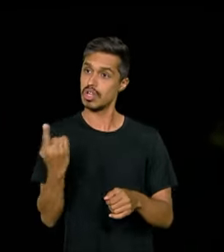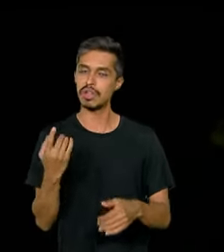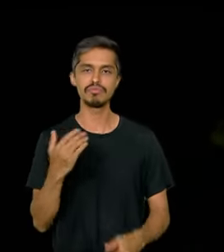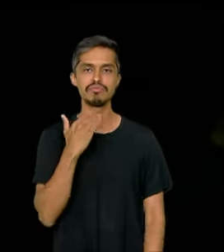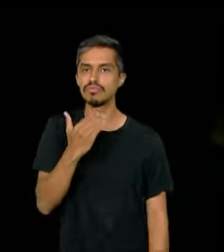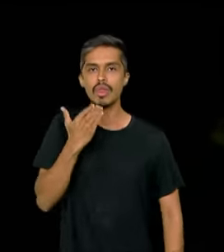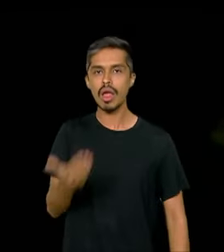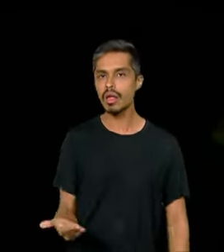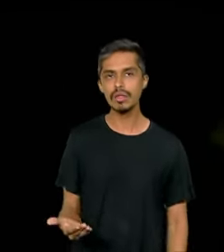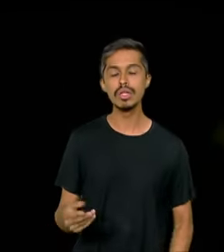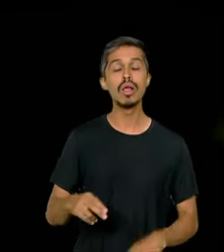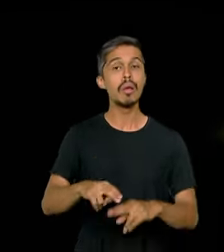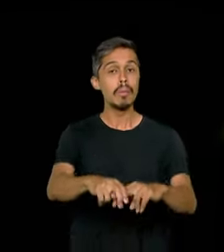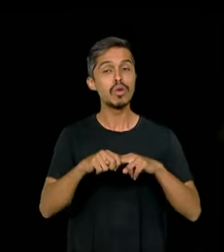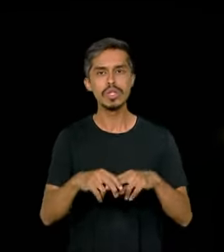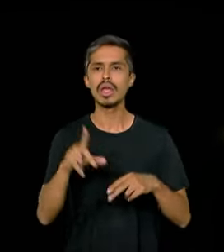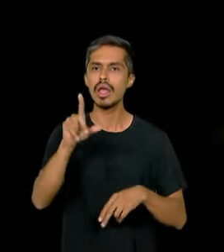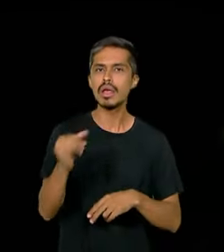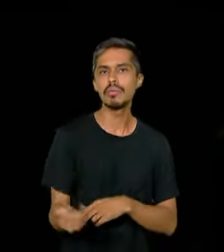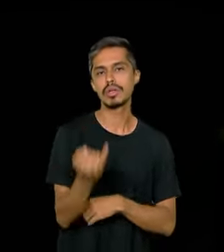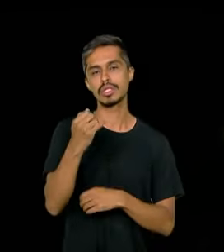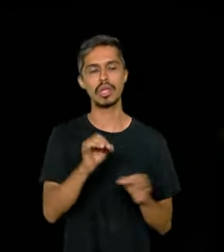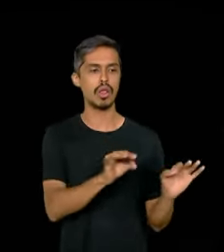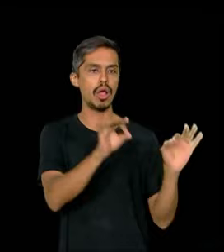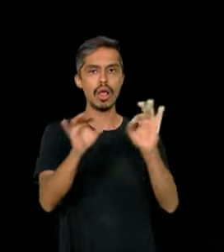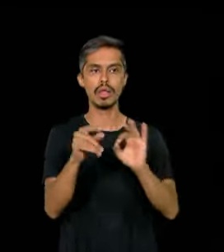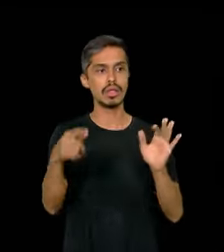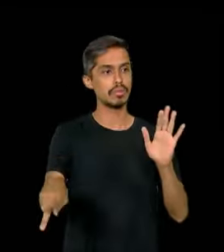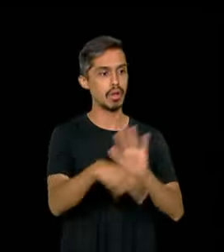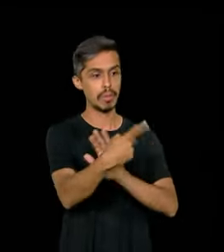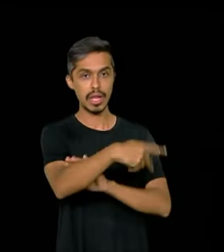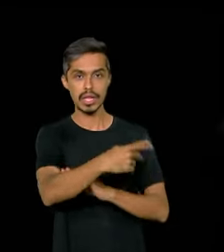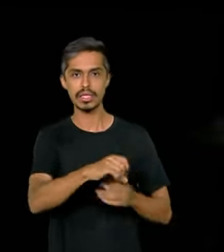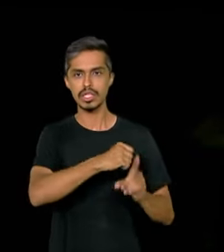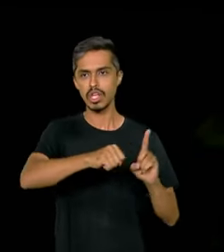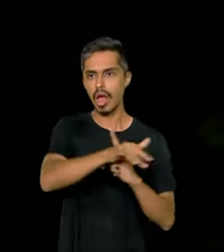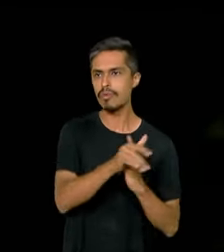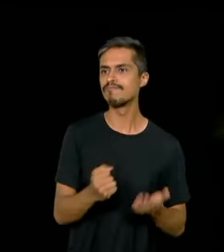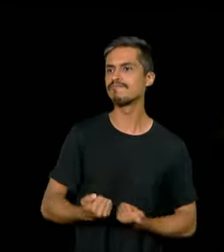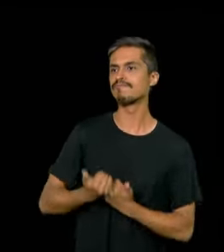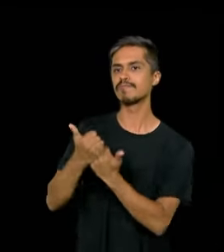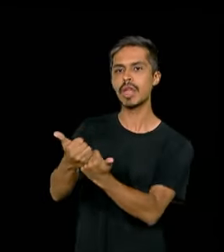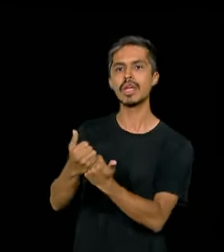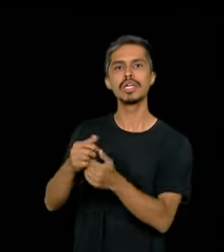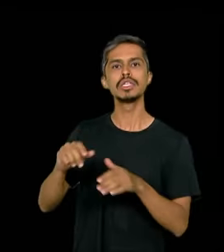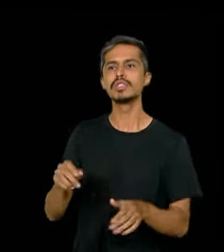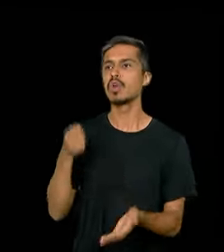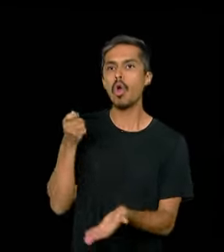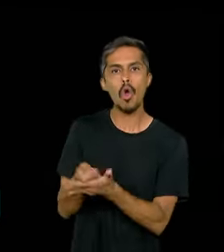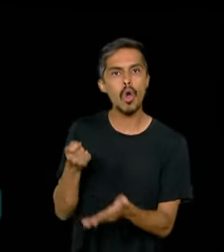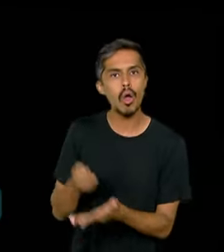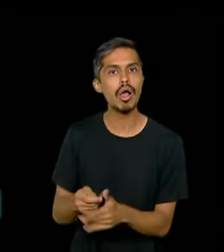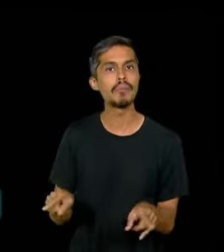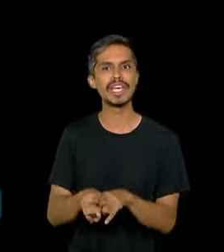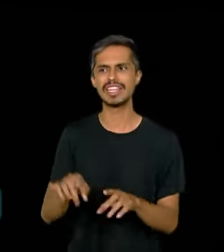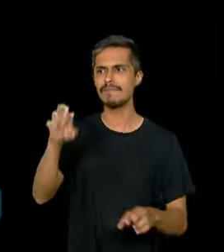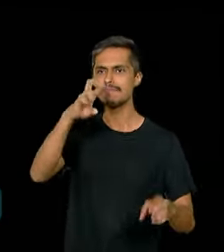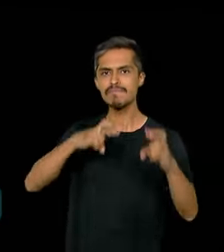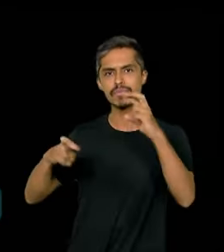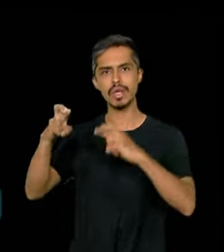Por isso a importância do olhar da sociedade para pautar, cobrar e